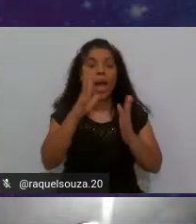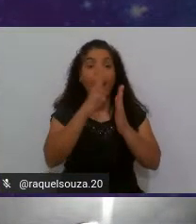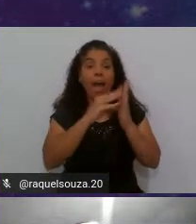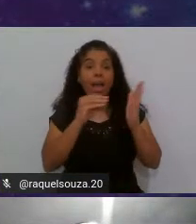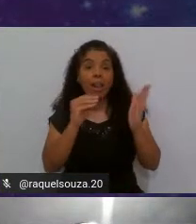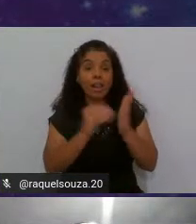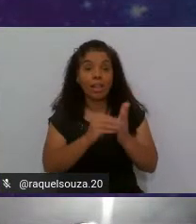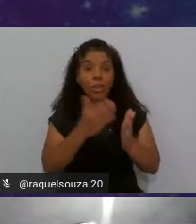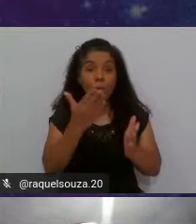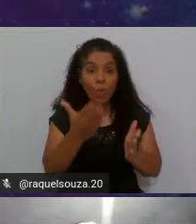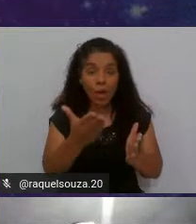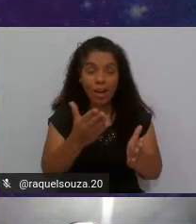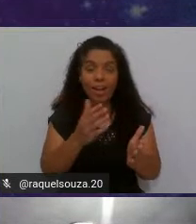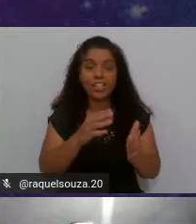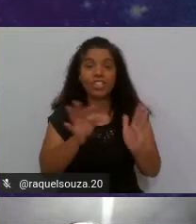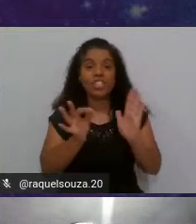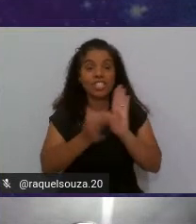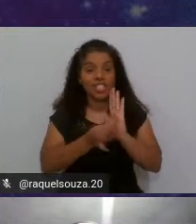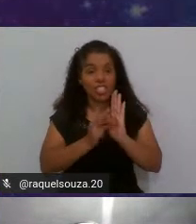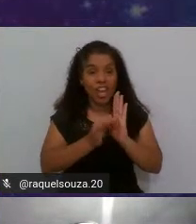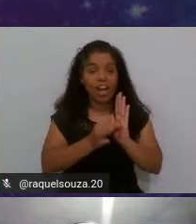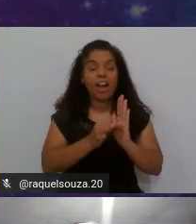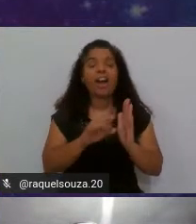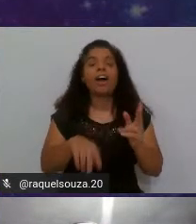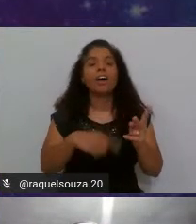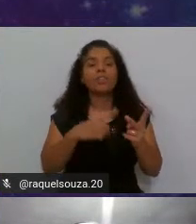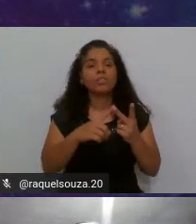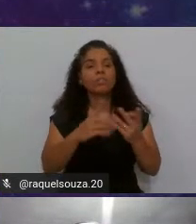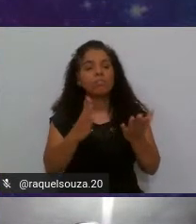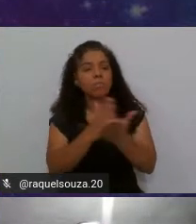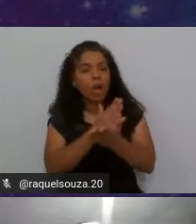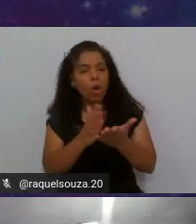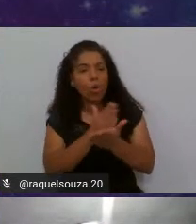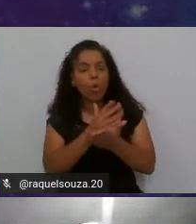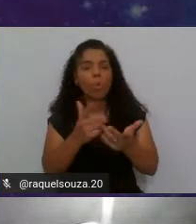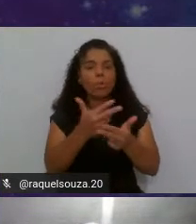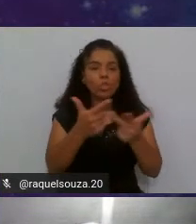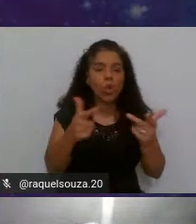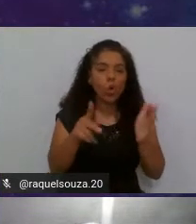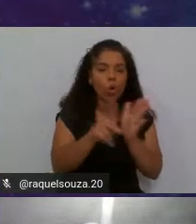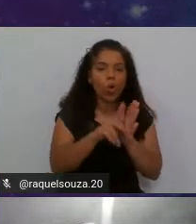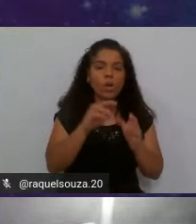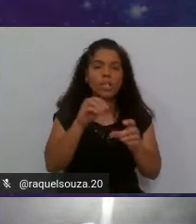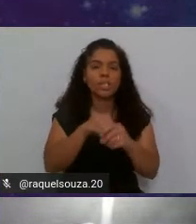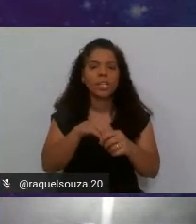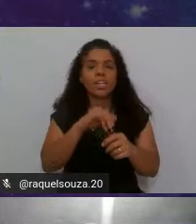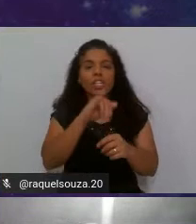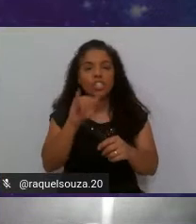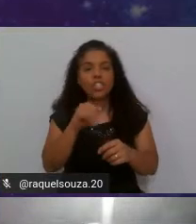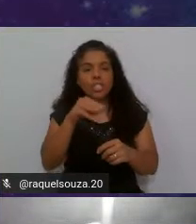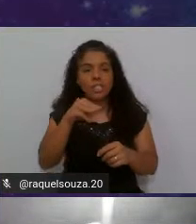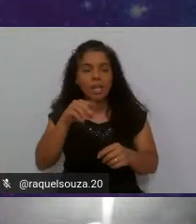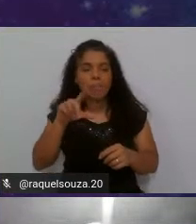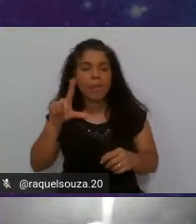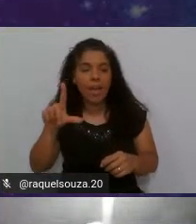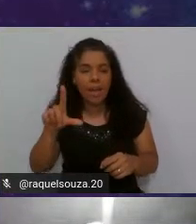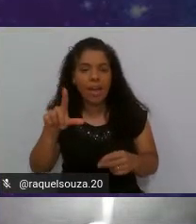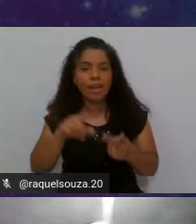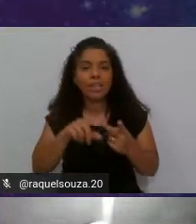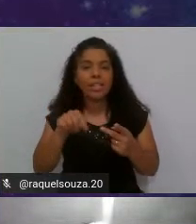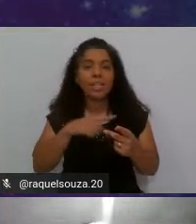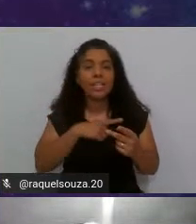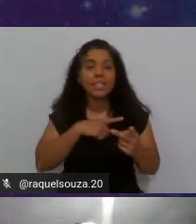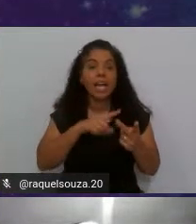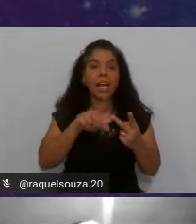em Java algumas coisas em XML né que é o então